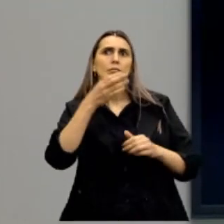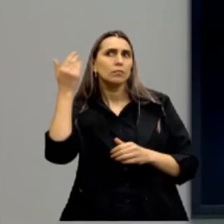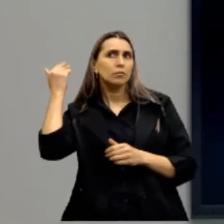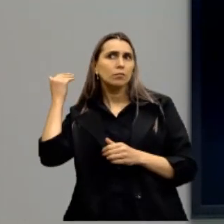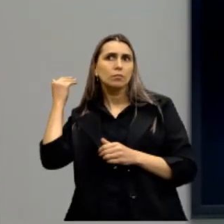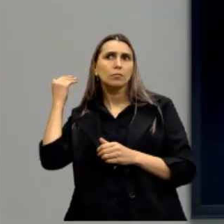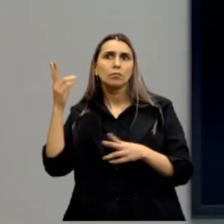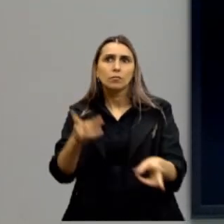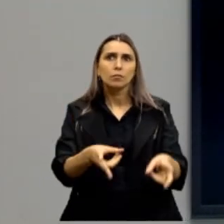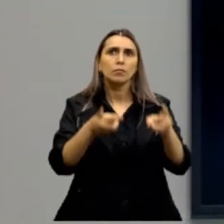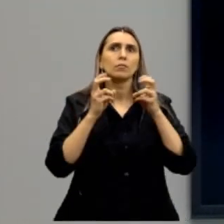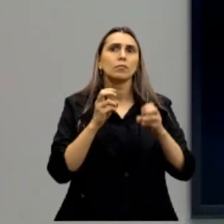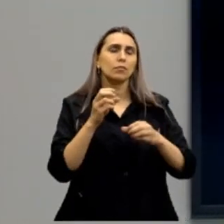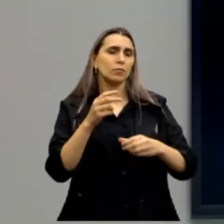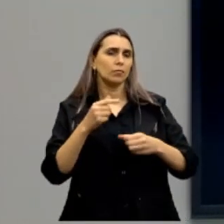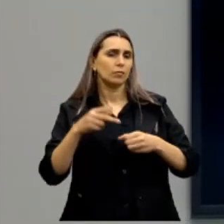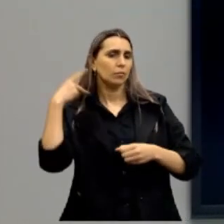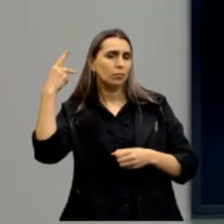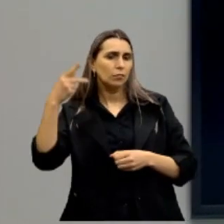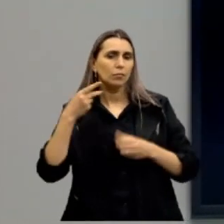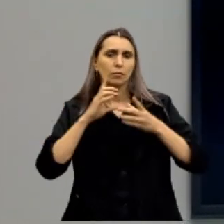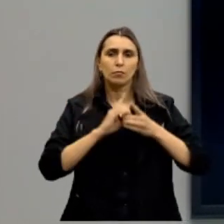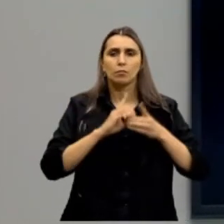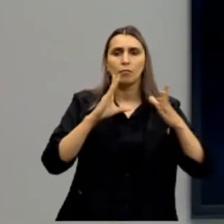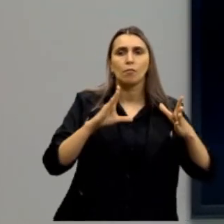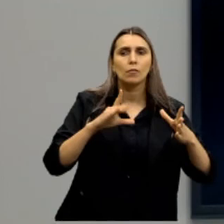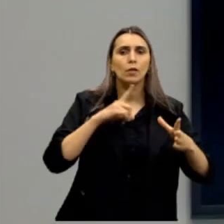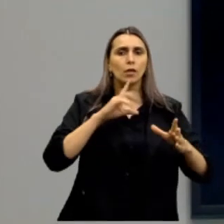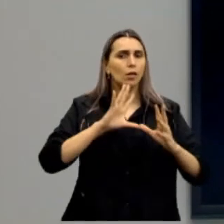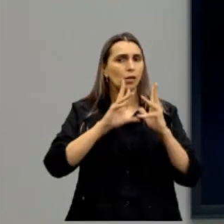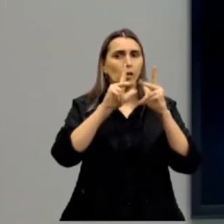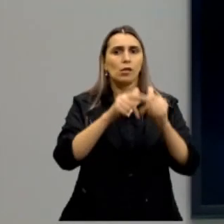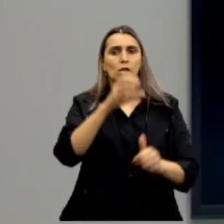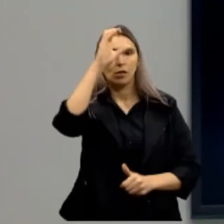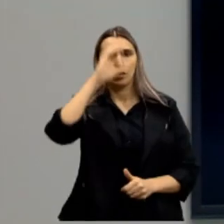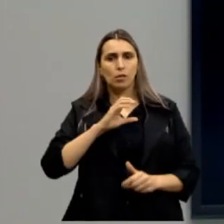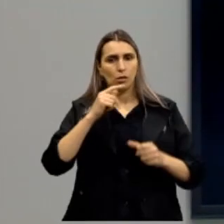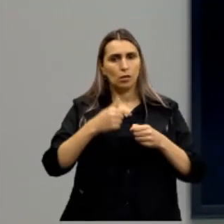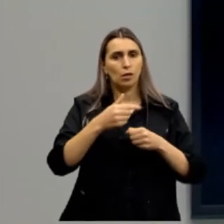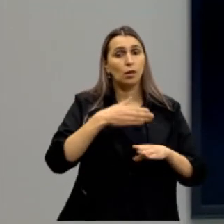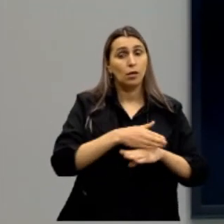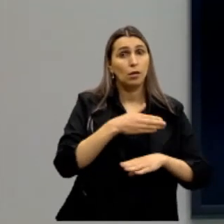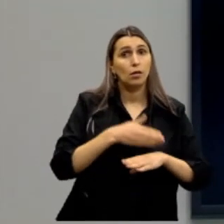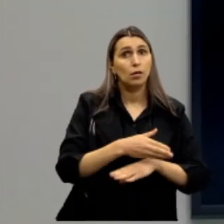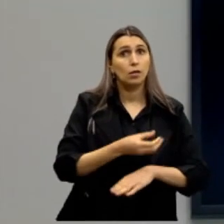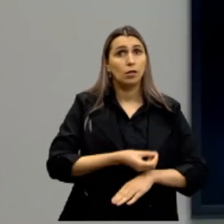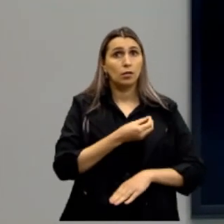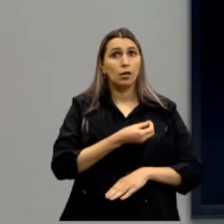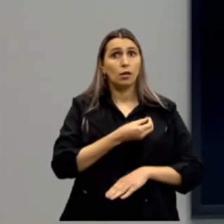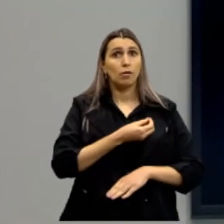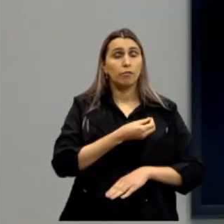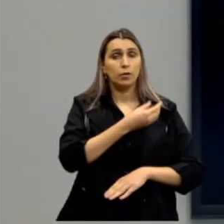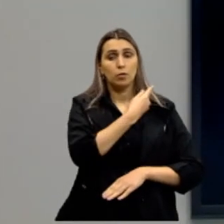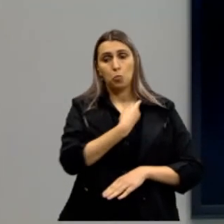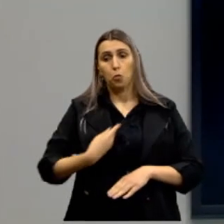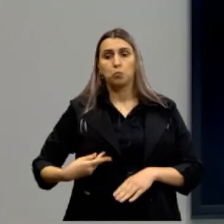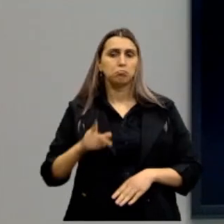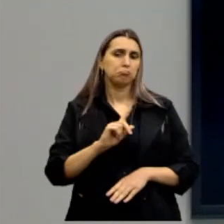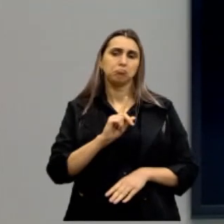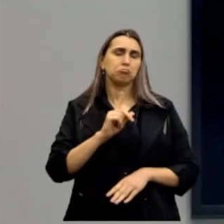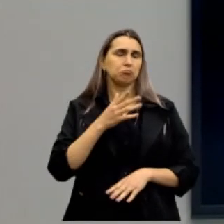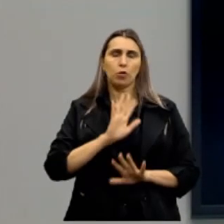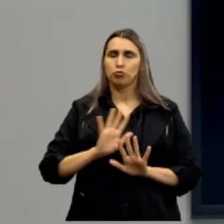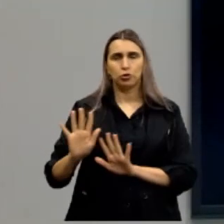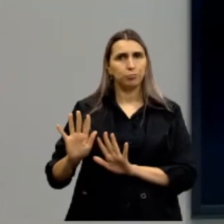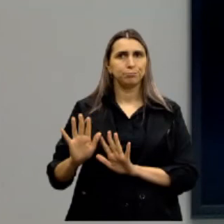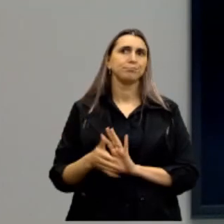percepção política democrática que levava todos os cidadãos da polis a participarem da vida cívica? Não, acho que não